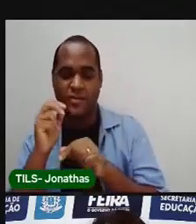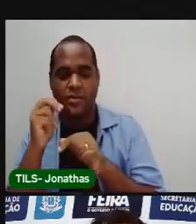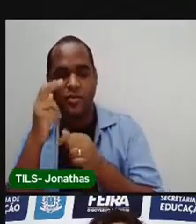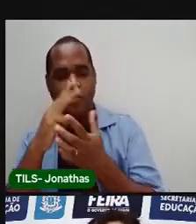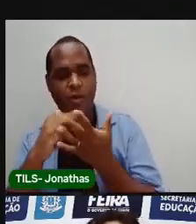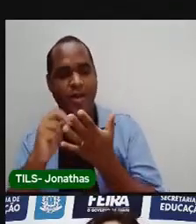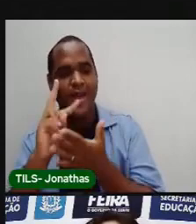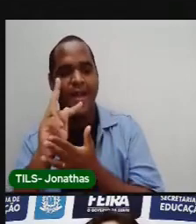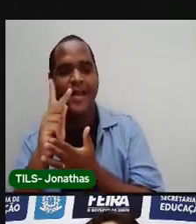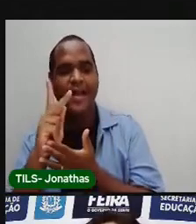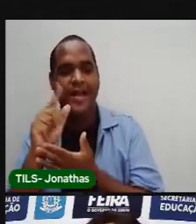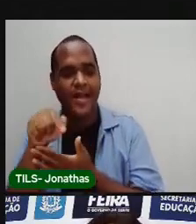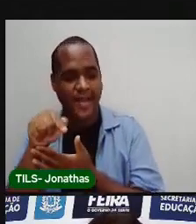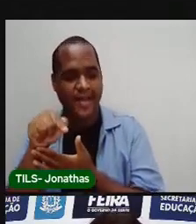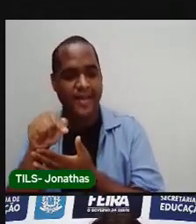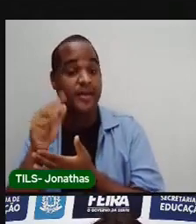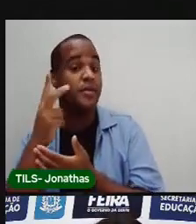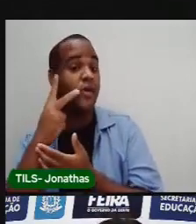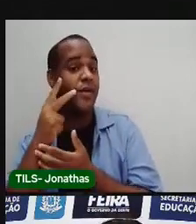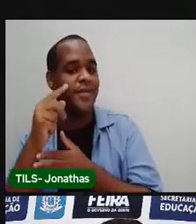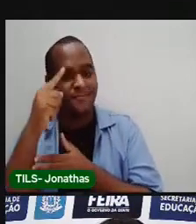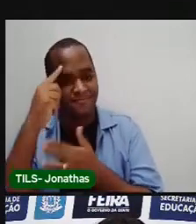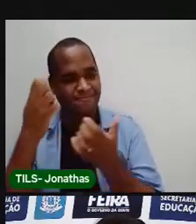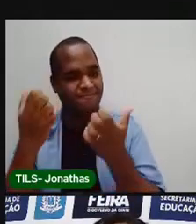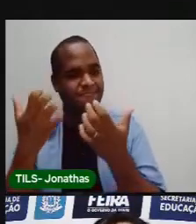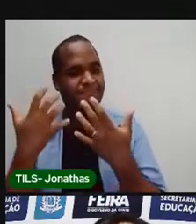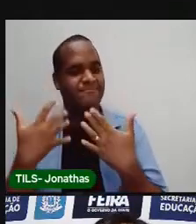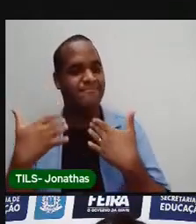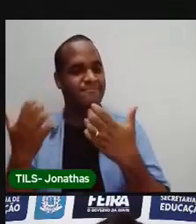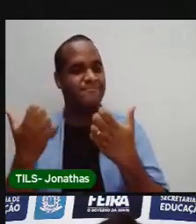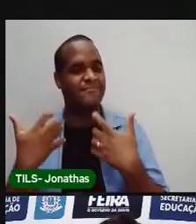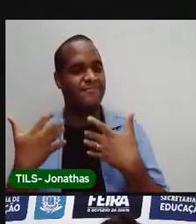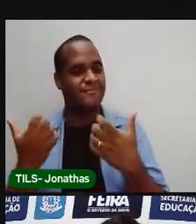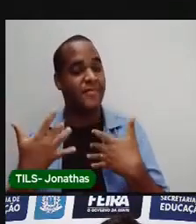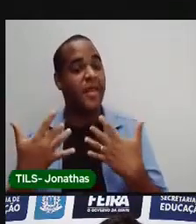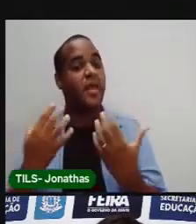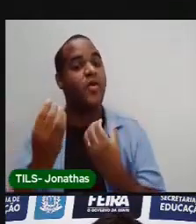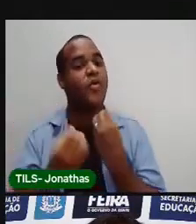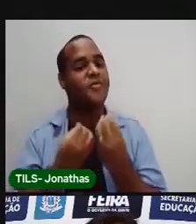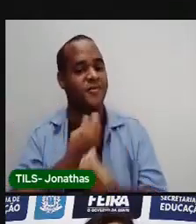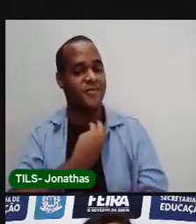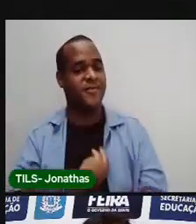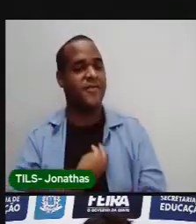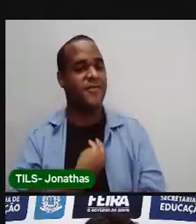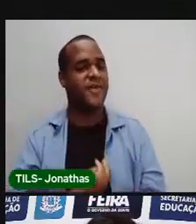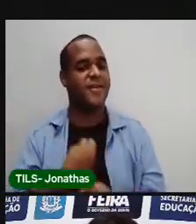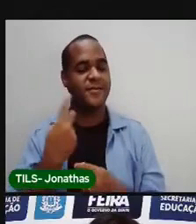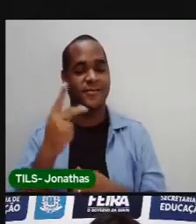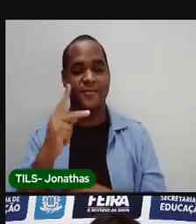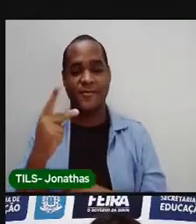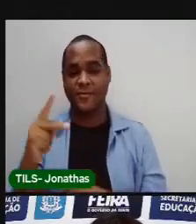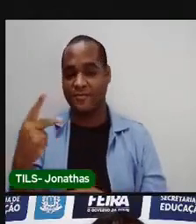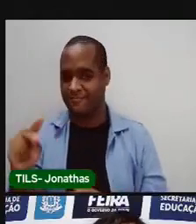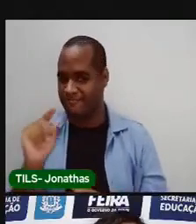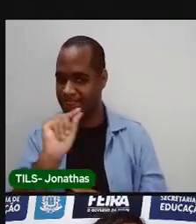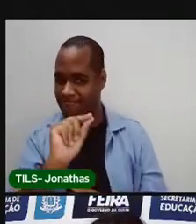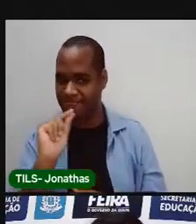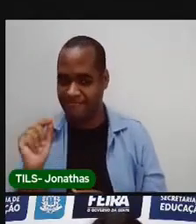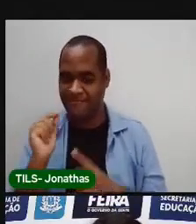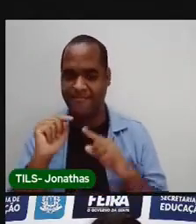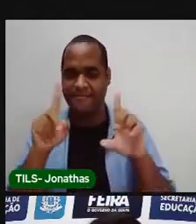quadrinhos. Você vai contar para mim. sobre a sua vida. Nesses quadradinhos.